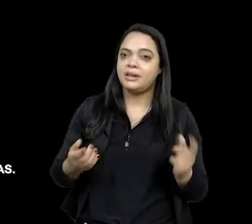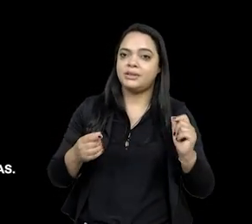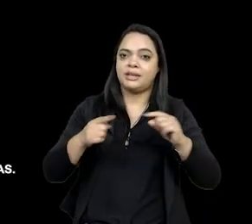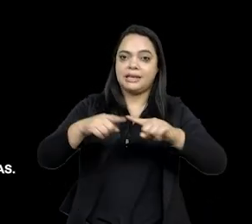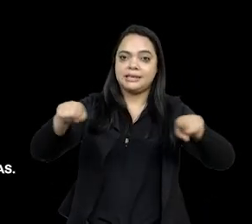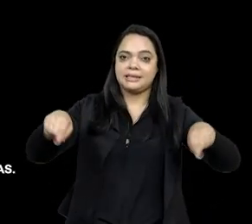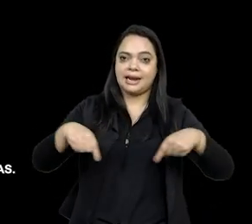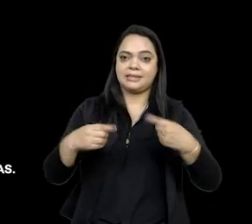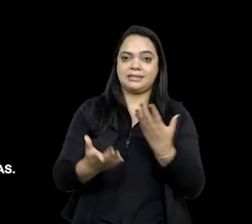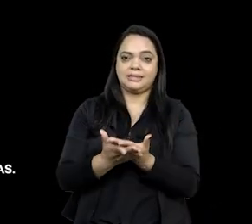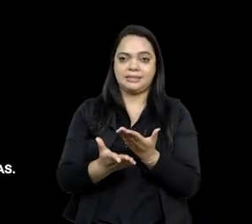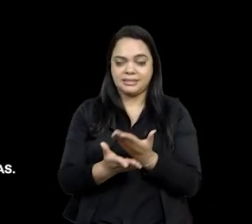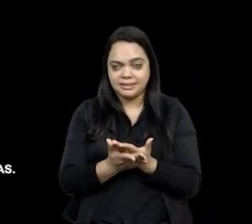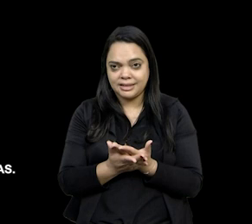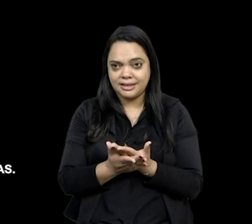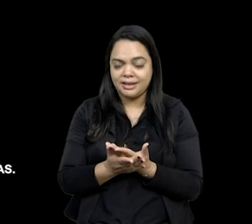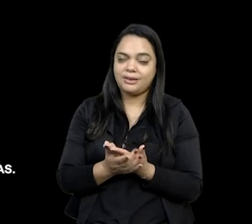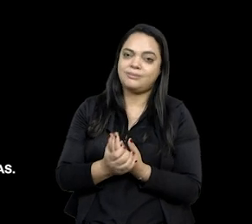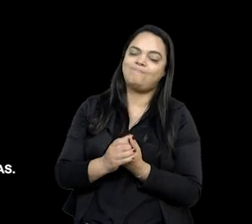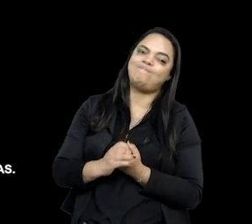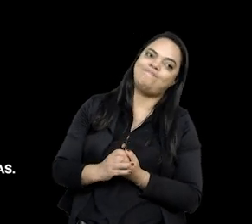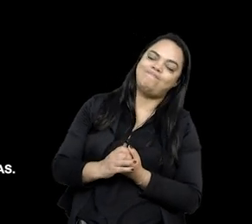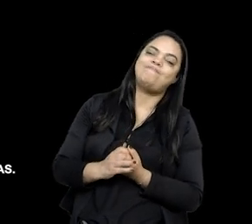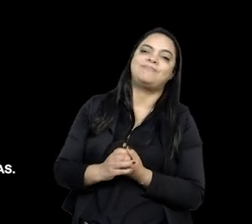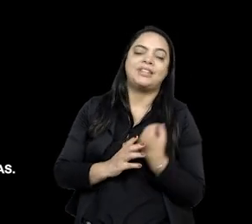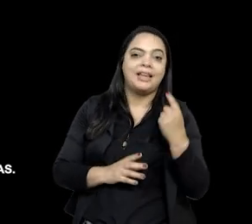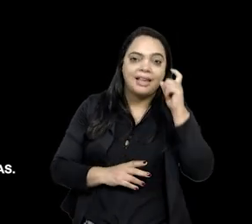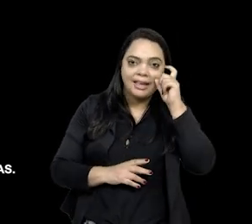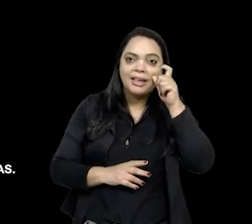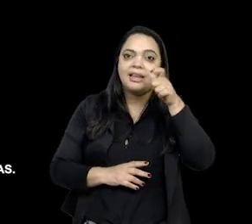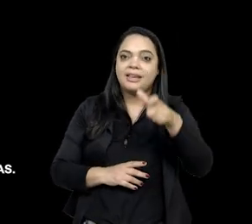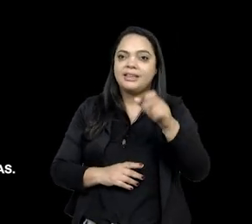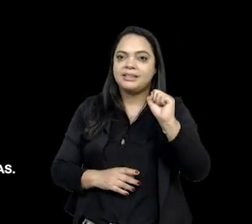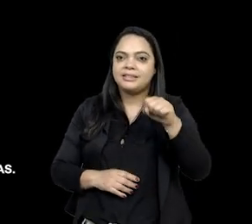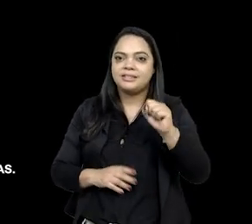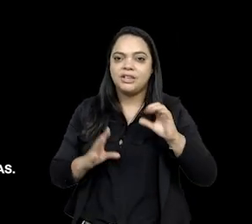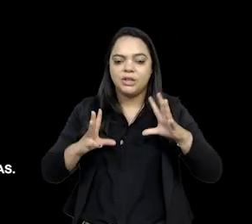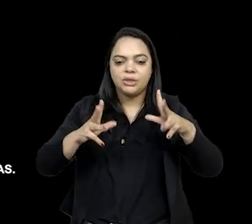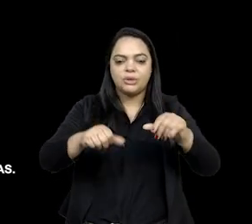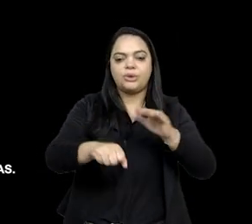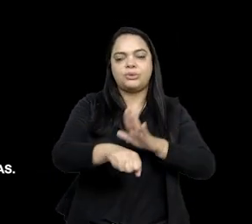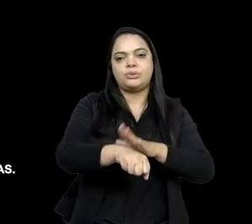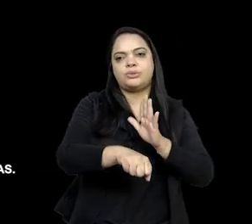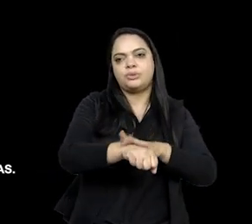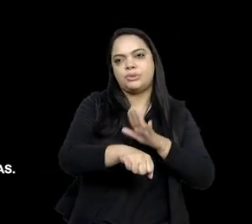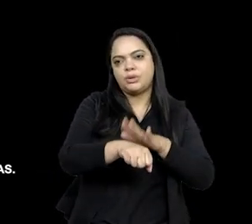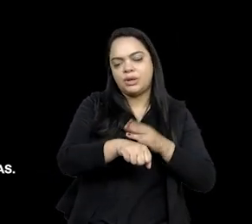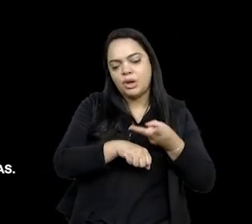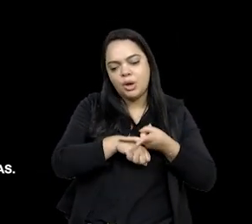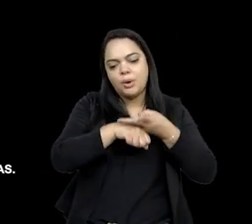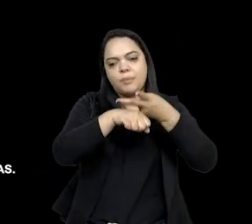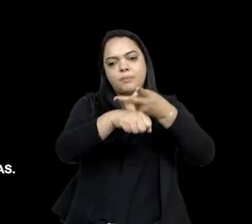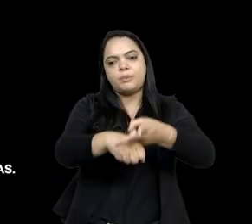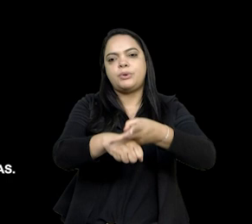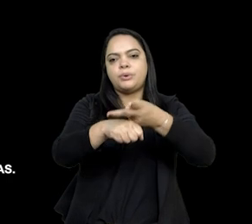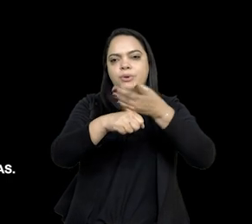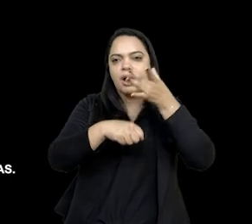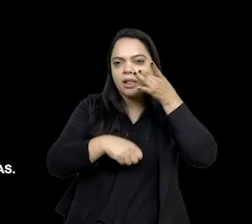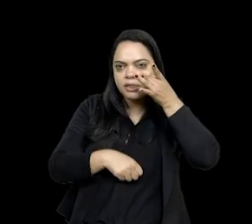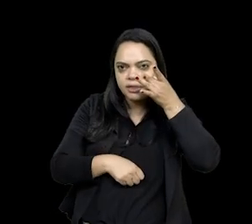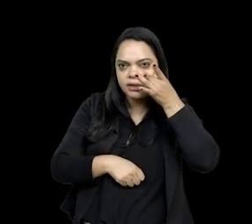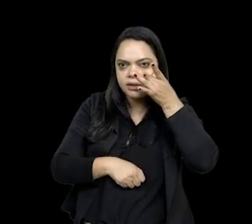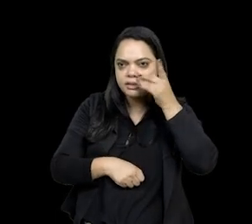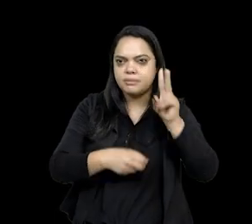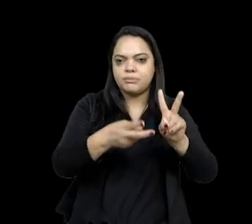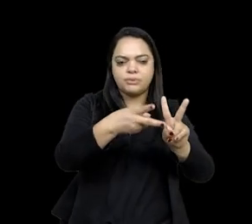aula, eu acho que é muito interessante em todos esses momentos a gente procurar esses testemunhos indígenas,